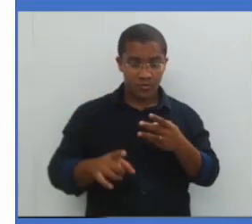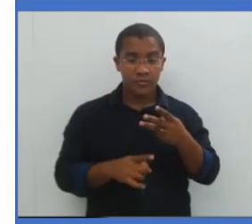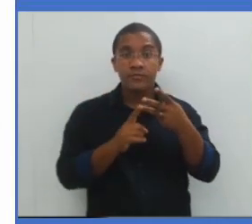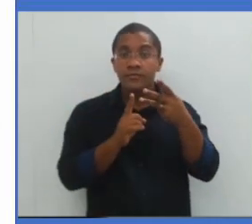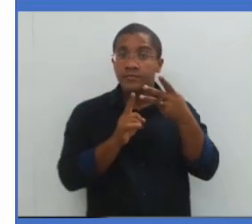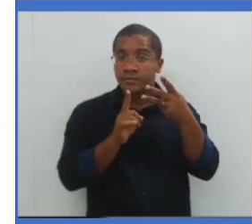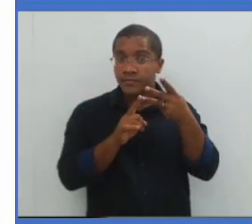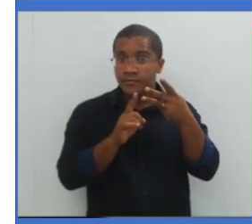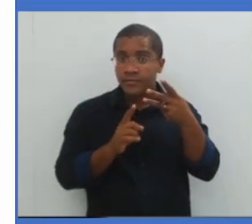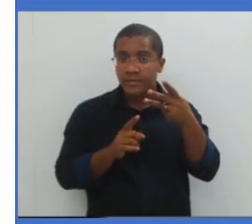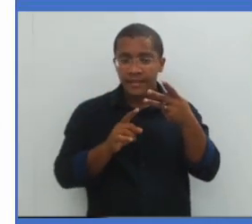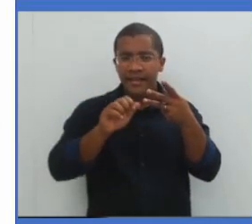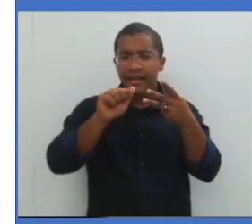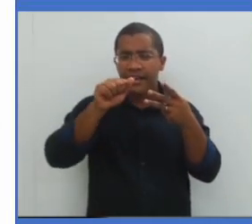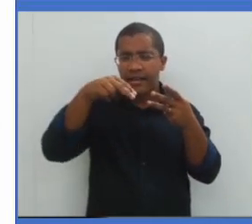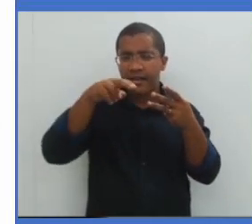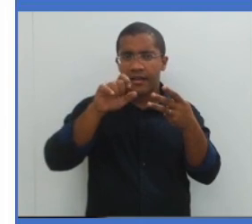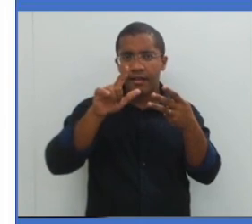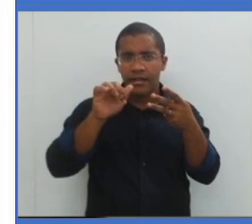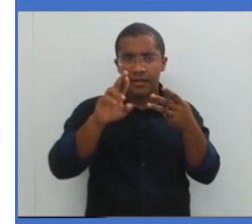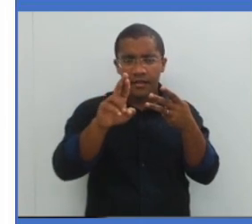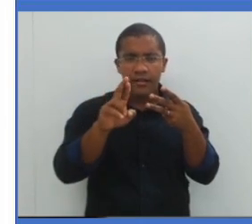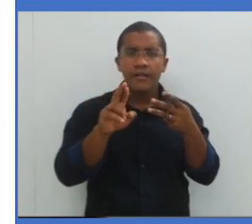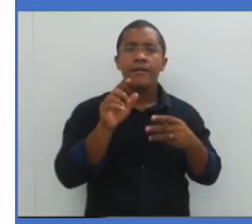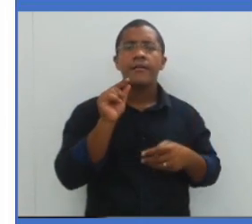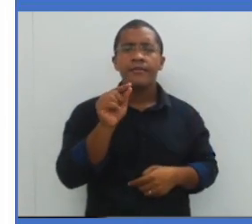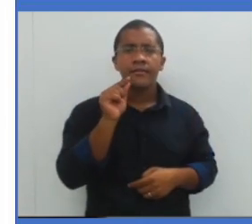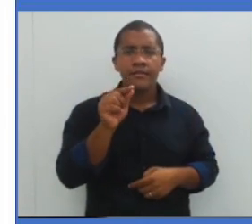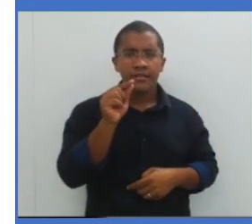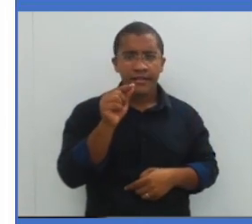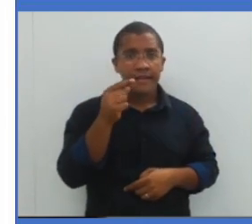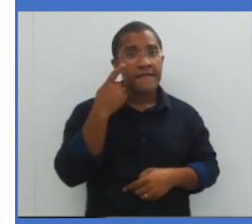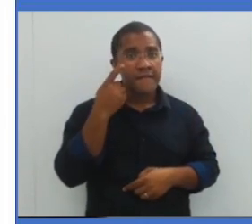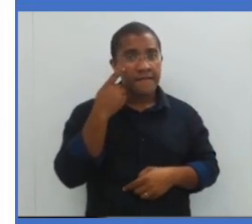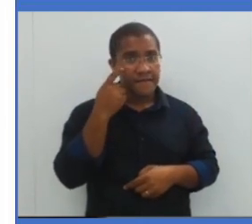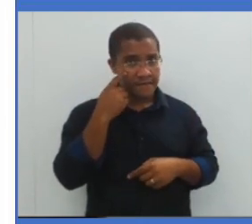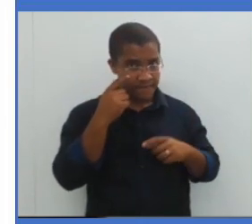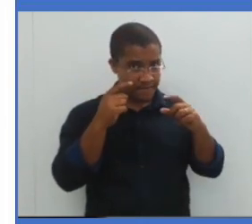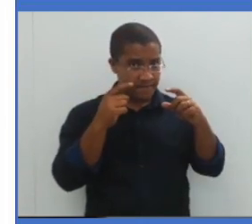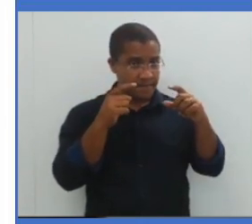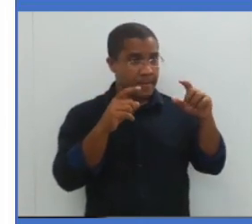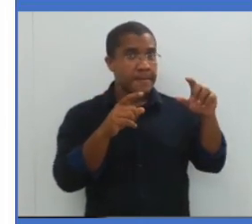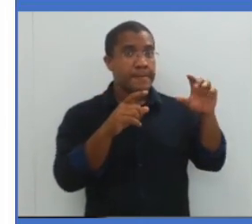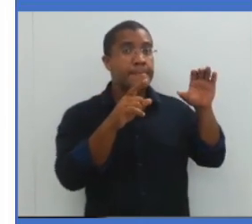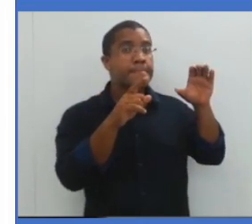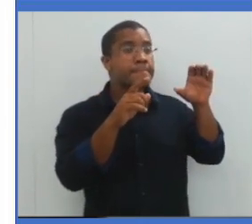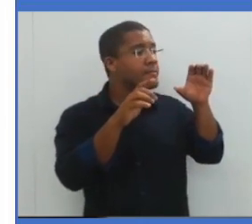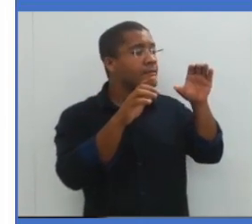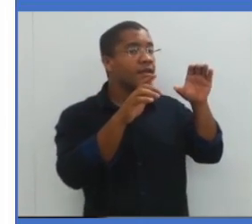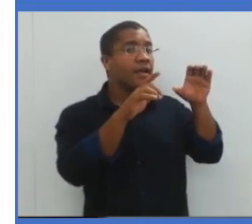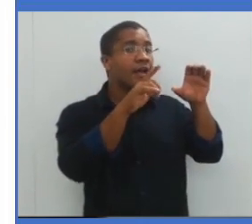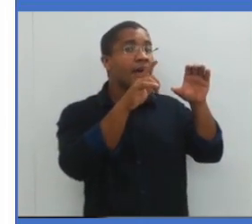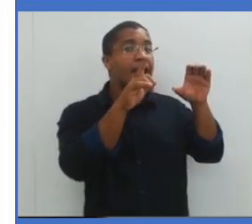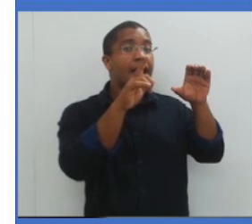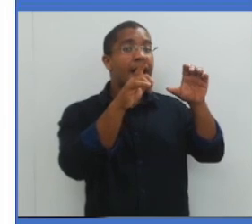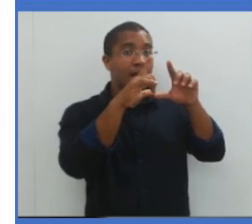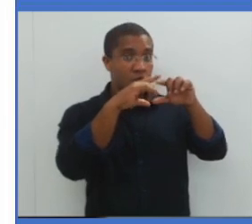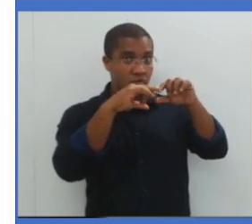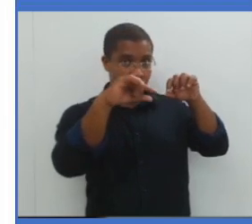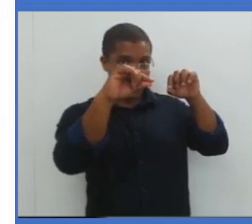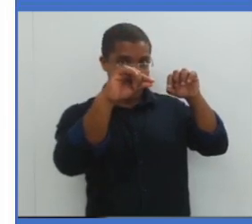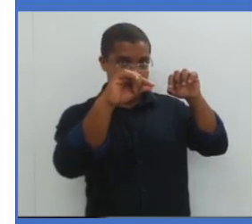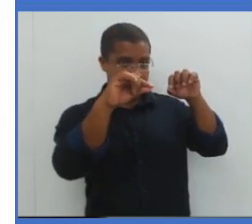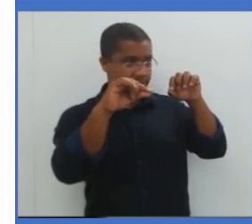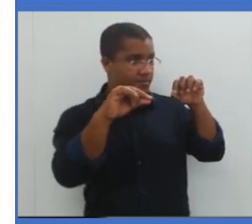que eu chamei de anelar. É quando? Bora lá a imagem. É quando a Lua não tapa o